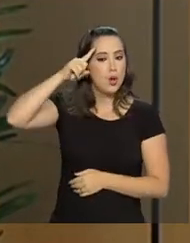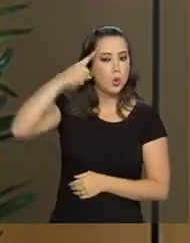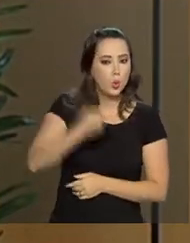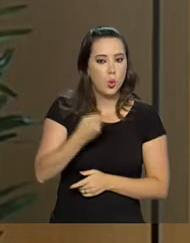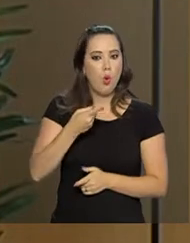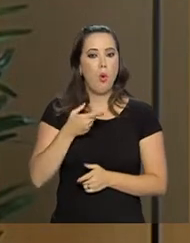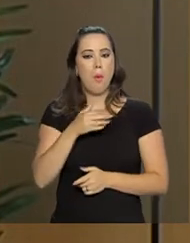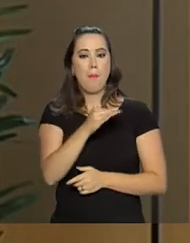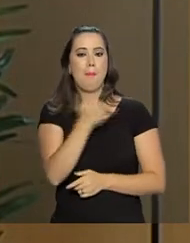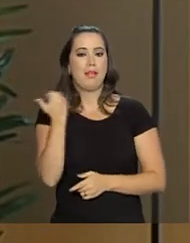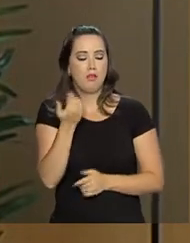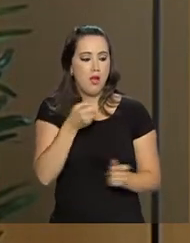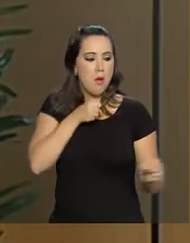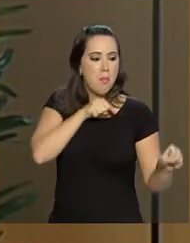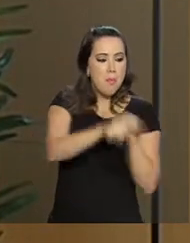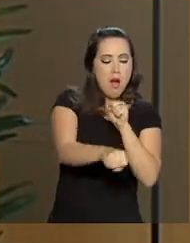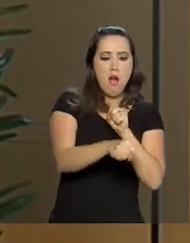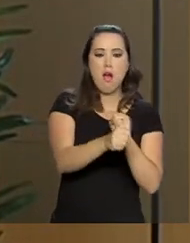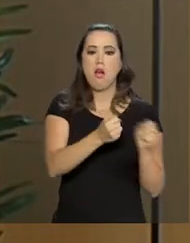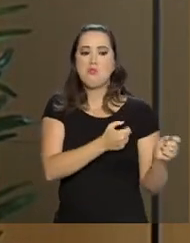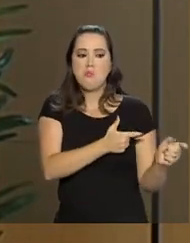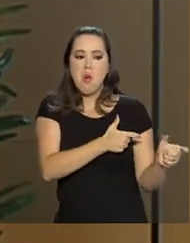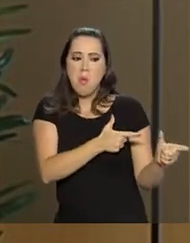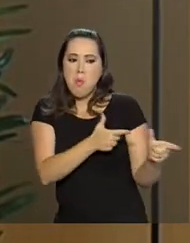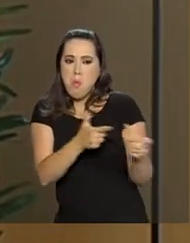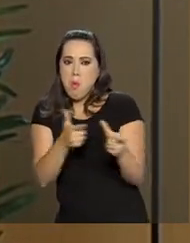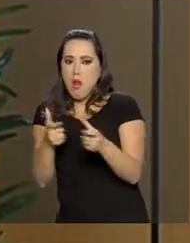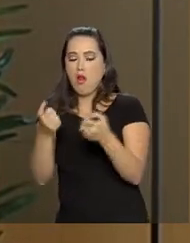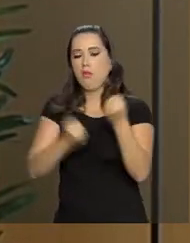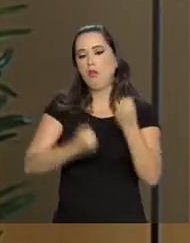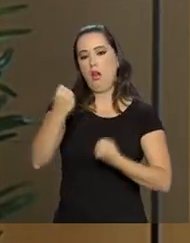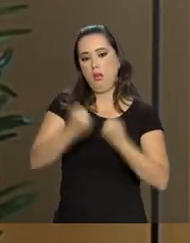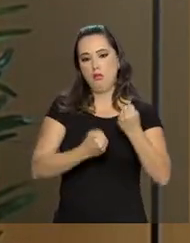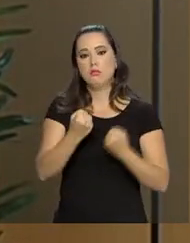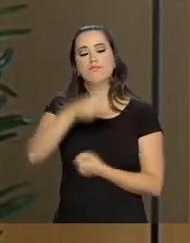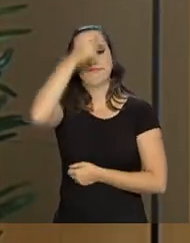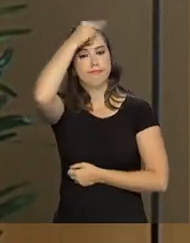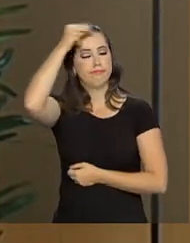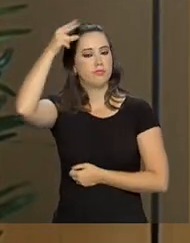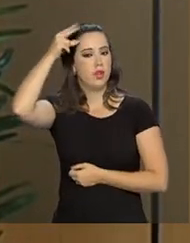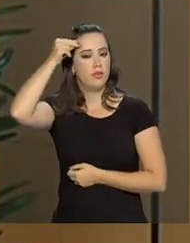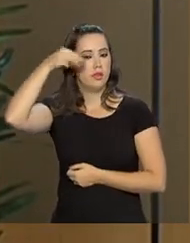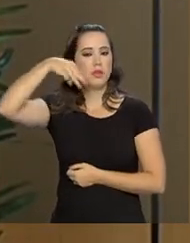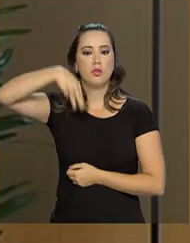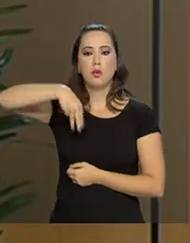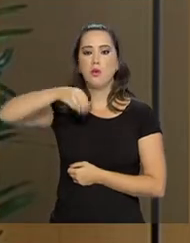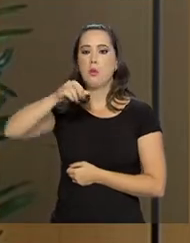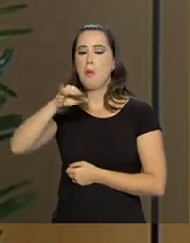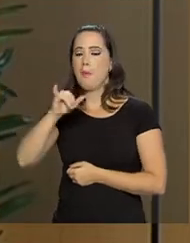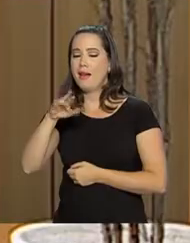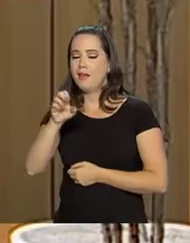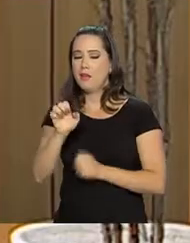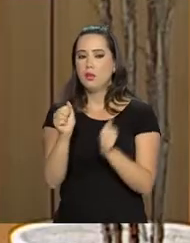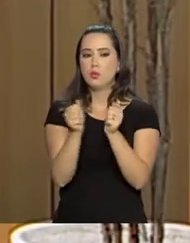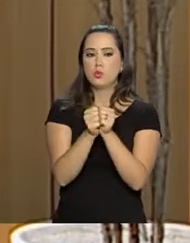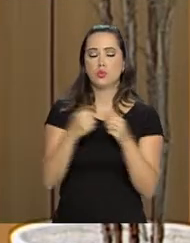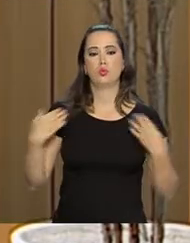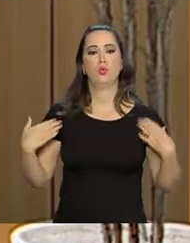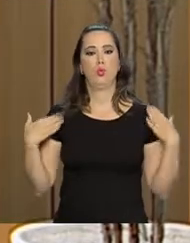mandantes do assassinato, do brutal assassinato da Marielle Franco e do seu motorista.